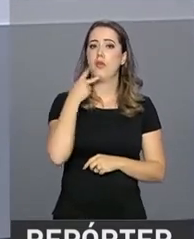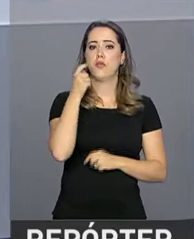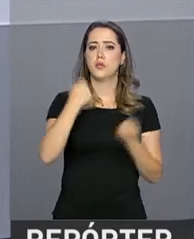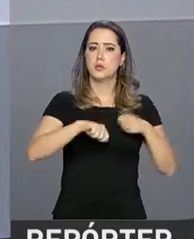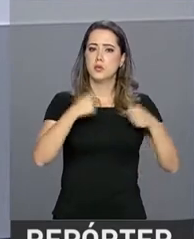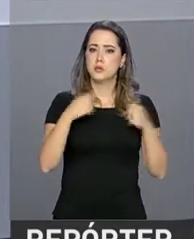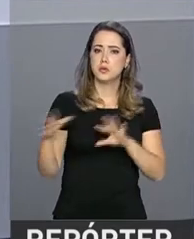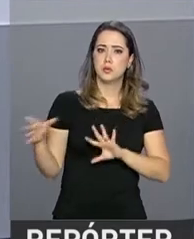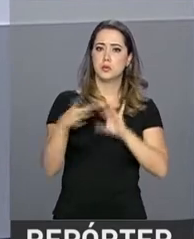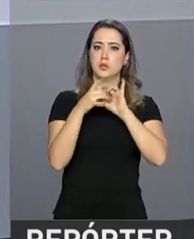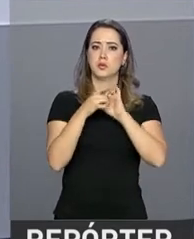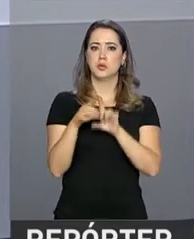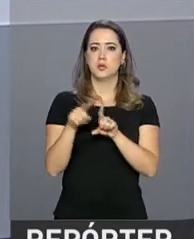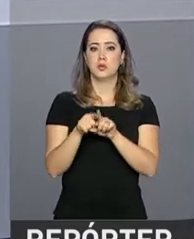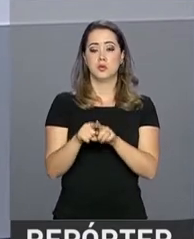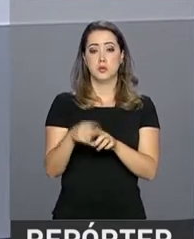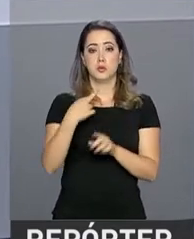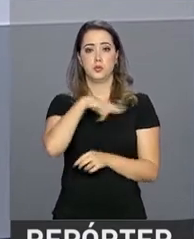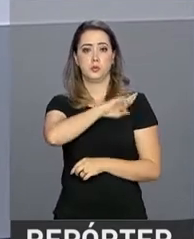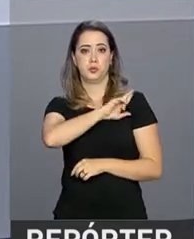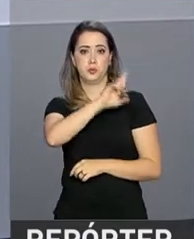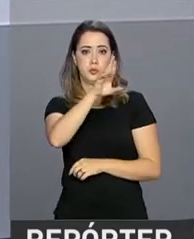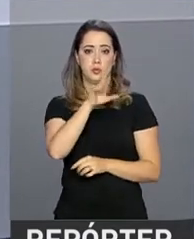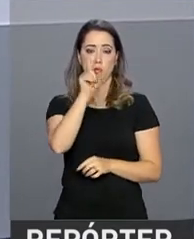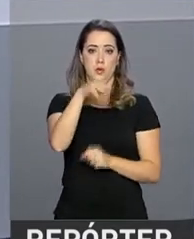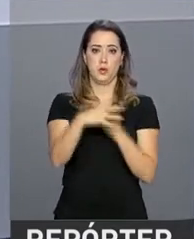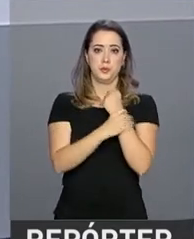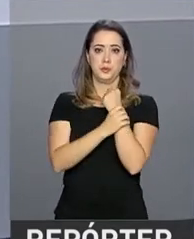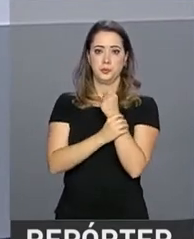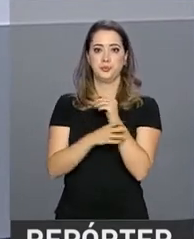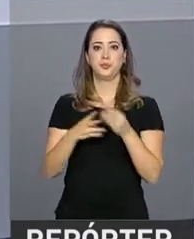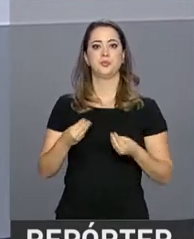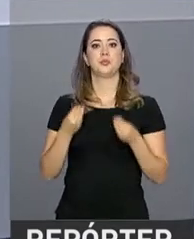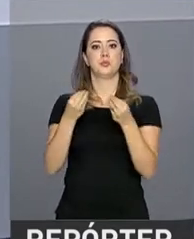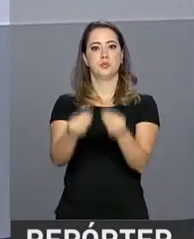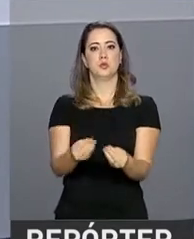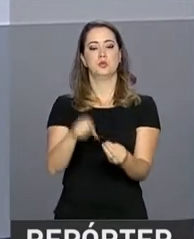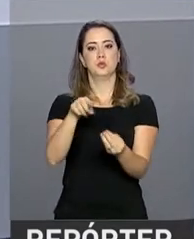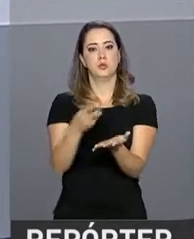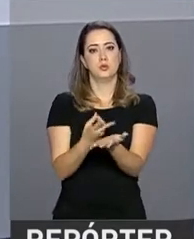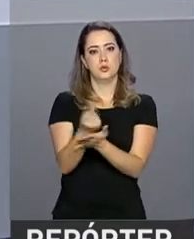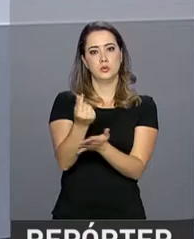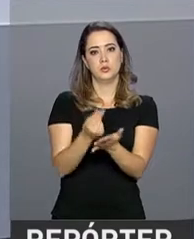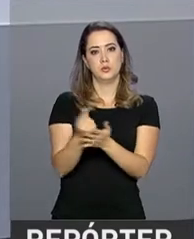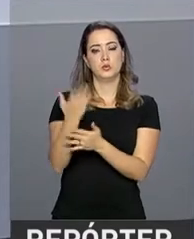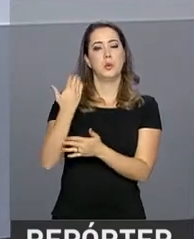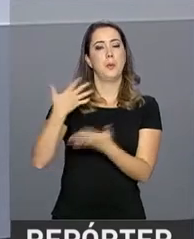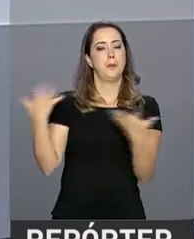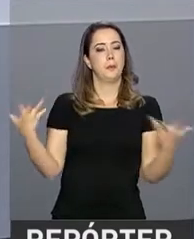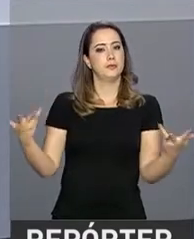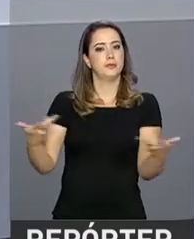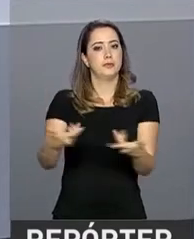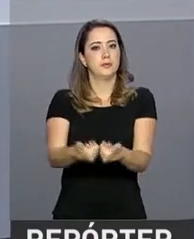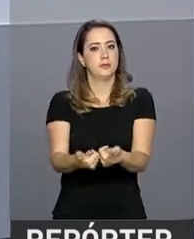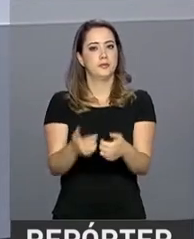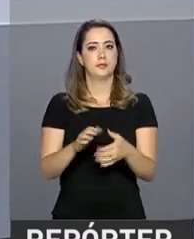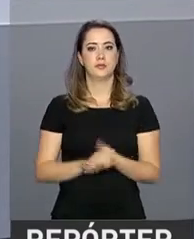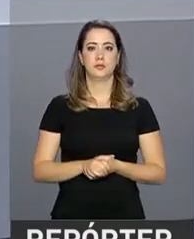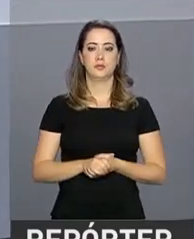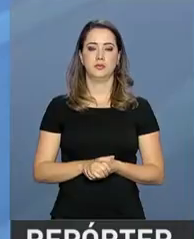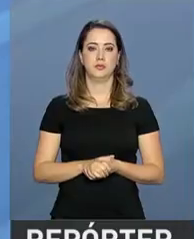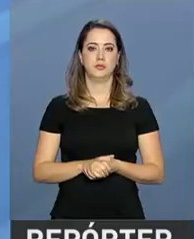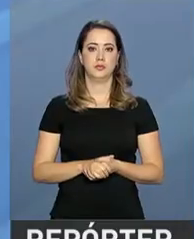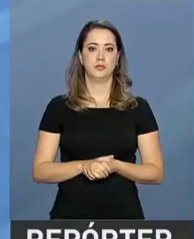necessidade da União tomar para si a responsabilidade sobre a segurança, garantindo que os investimentos sejam mais efetivos.